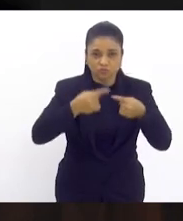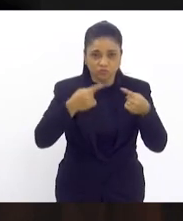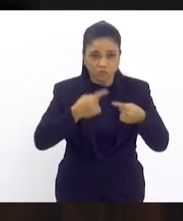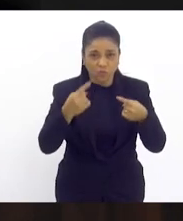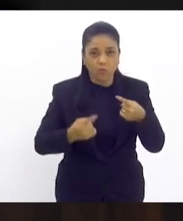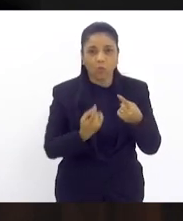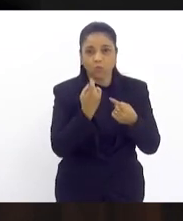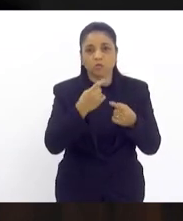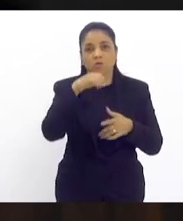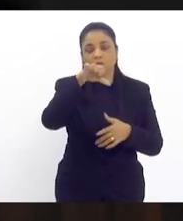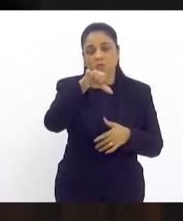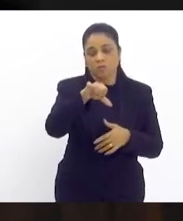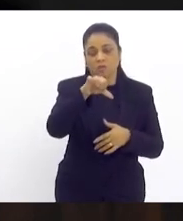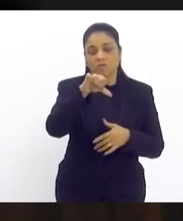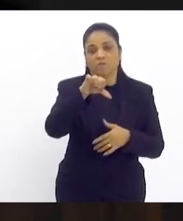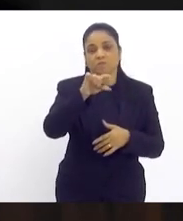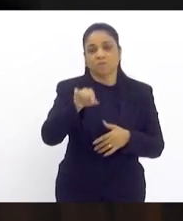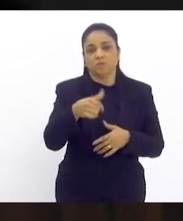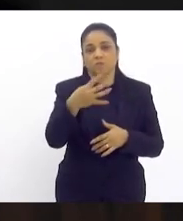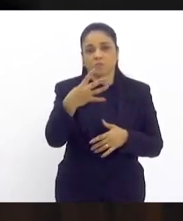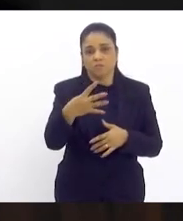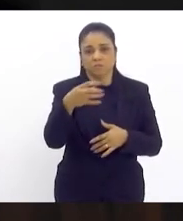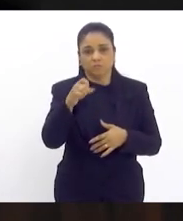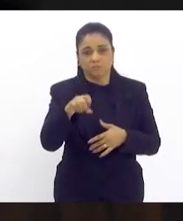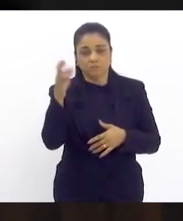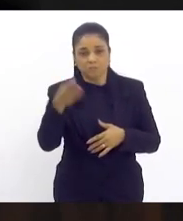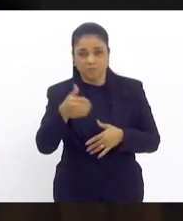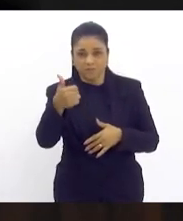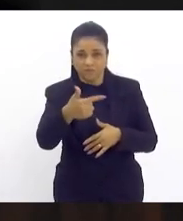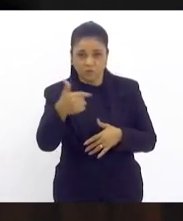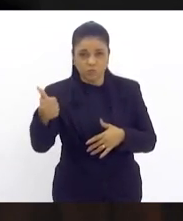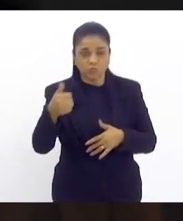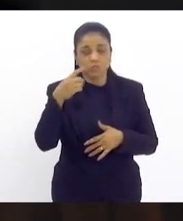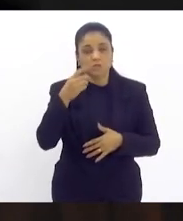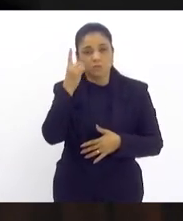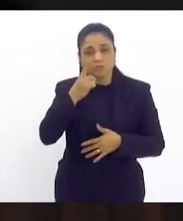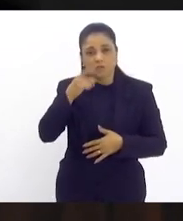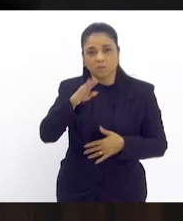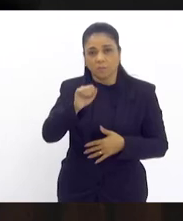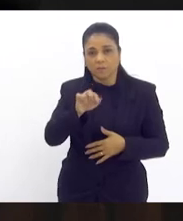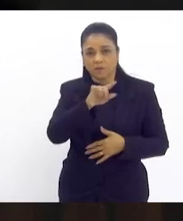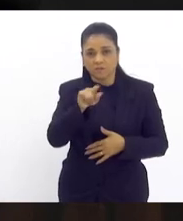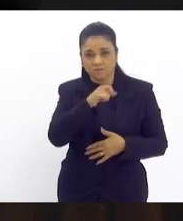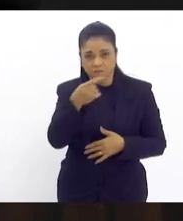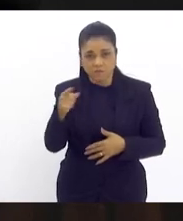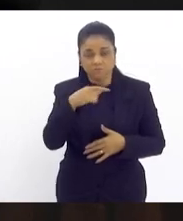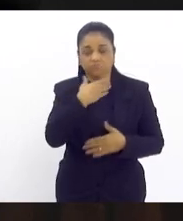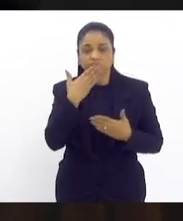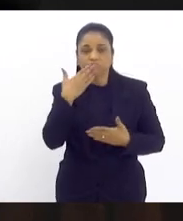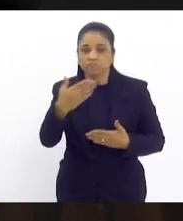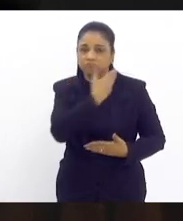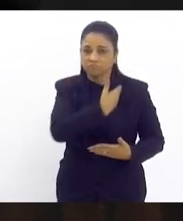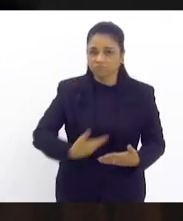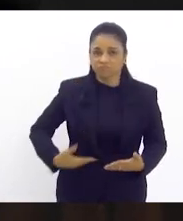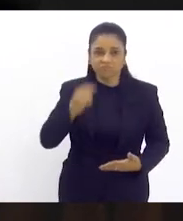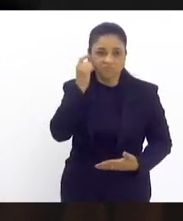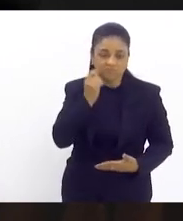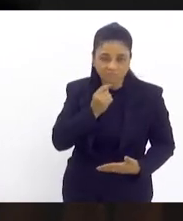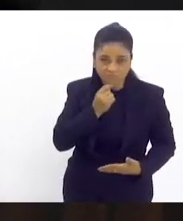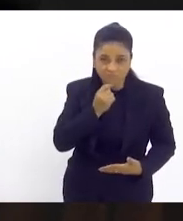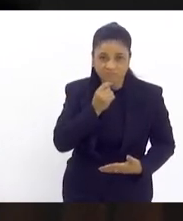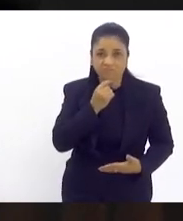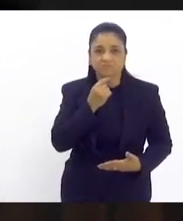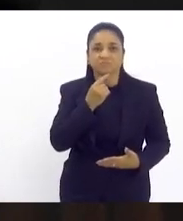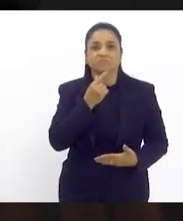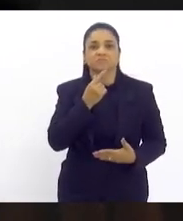396-2021, de autoria do deputado Brazão, solicita ao excelentíssimo senhor governador do Estado do Rio de Janeiro, doutor Cláudio Castro,